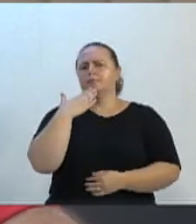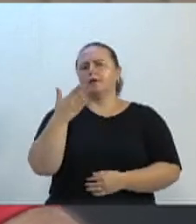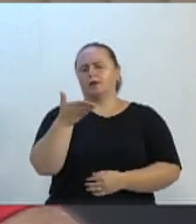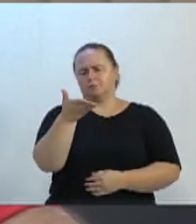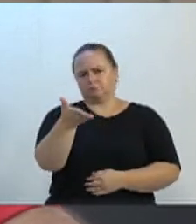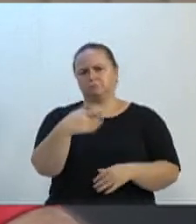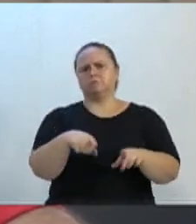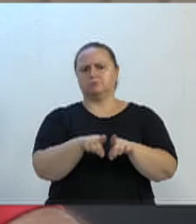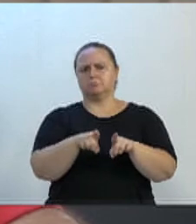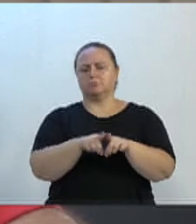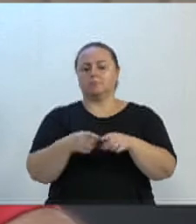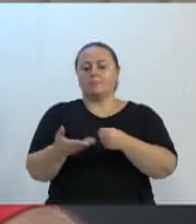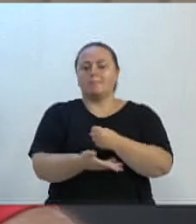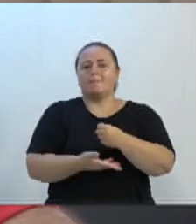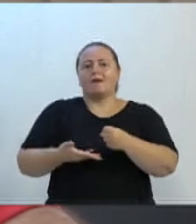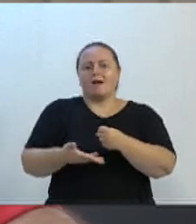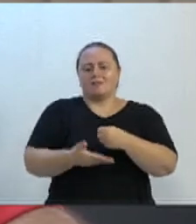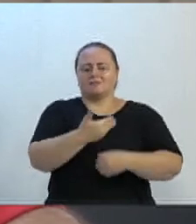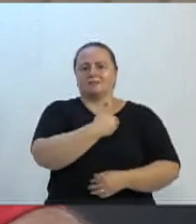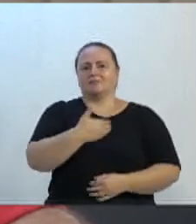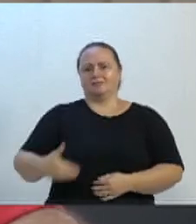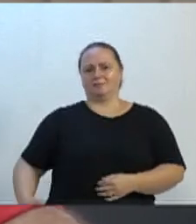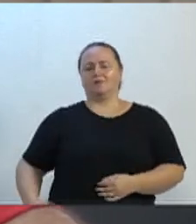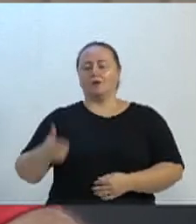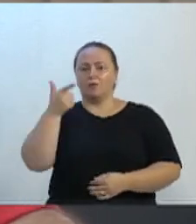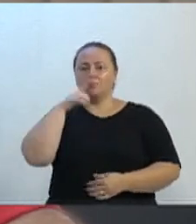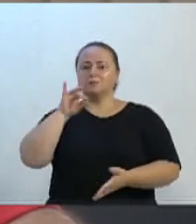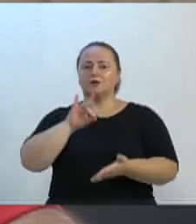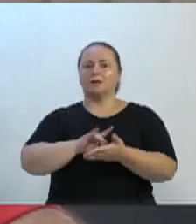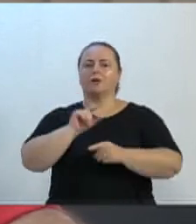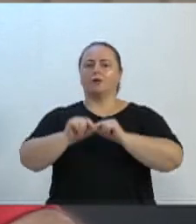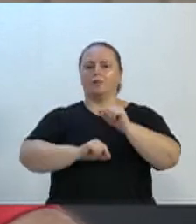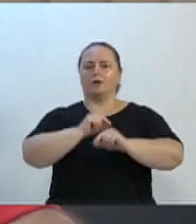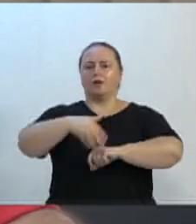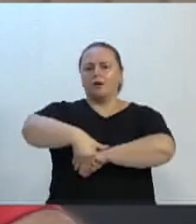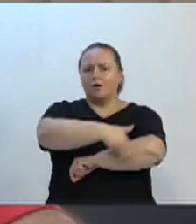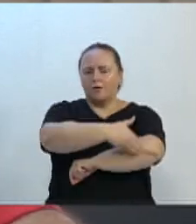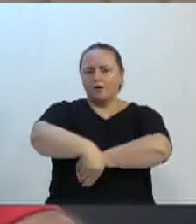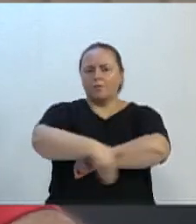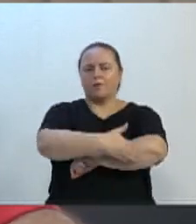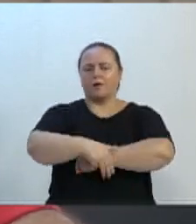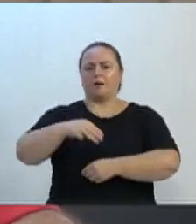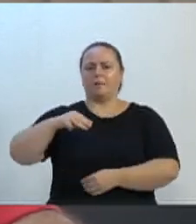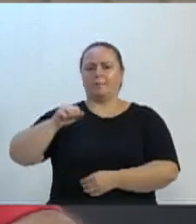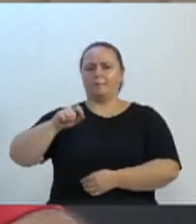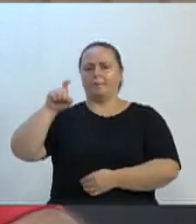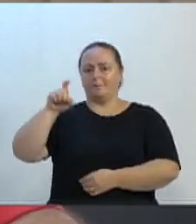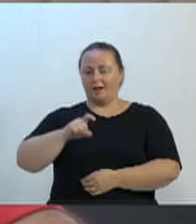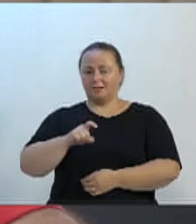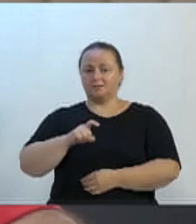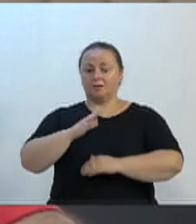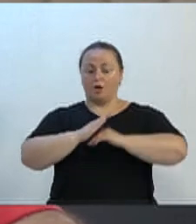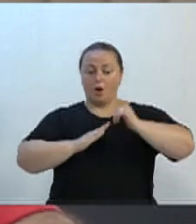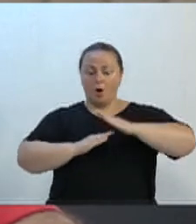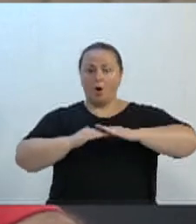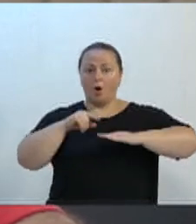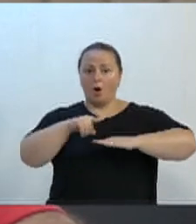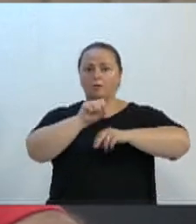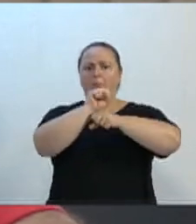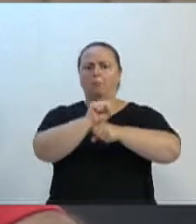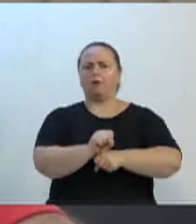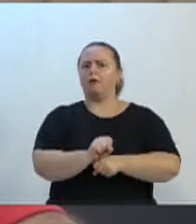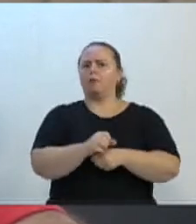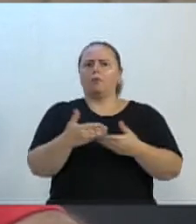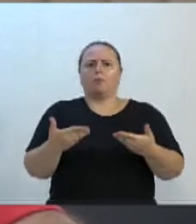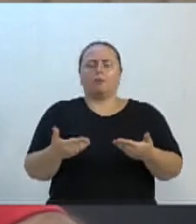faz parte da base do governo, a rua Matos Costa, obra está paralisada, já há semanas e semanas paralisadas. A rua Germano Krieger, ao lado da minha